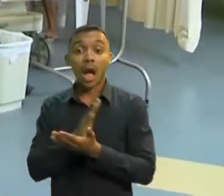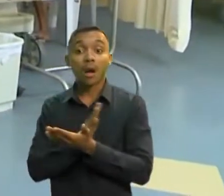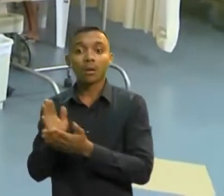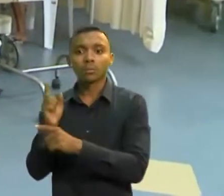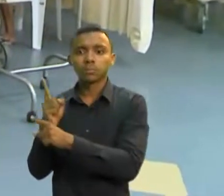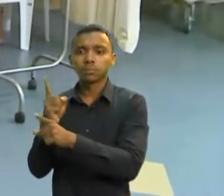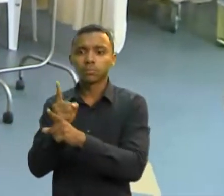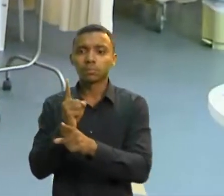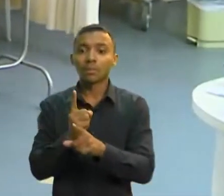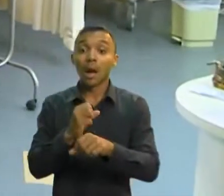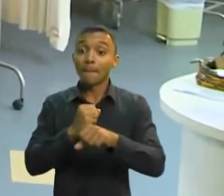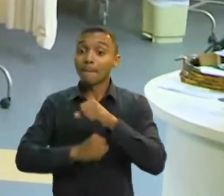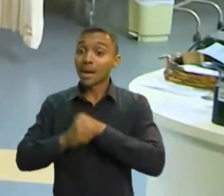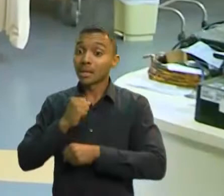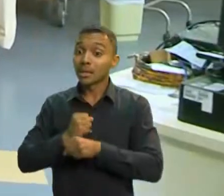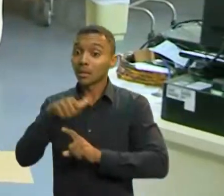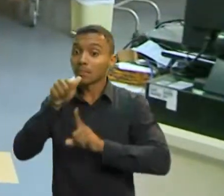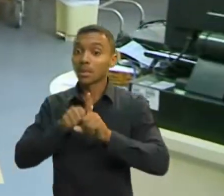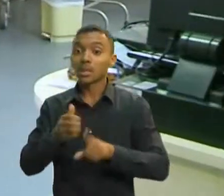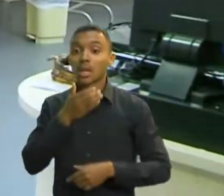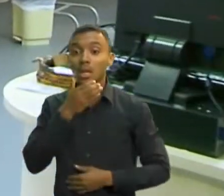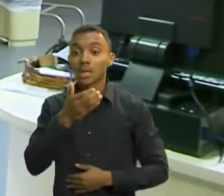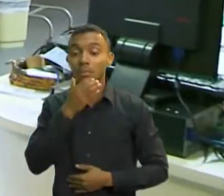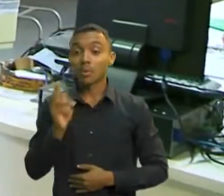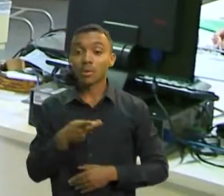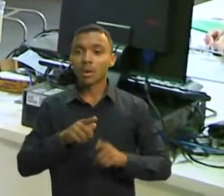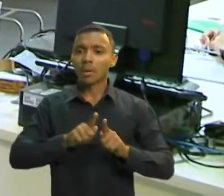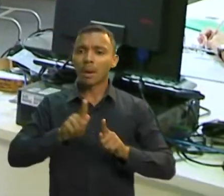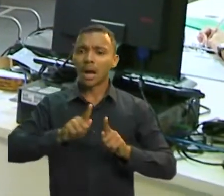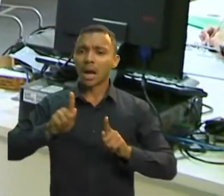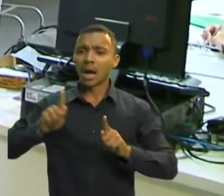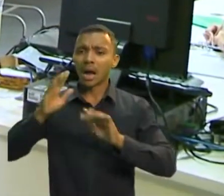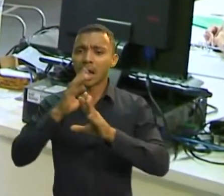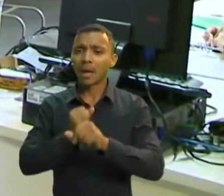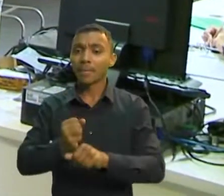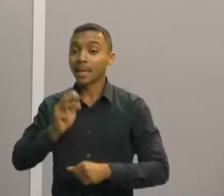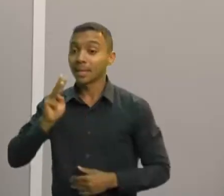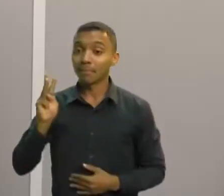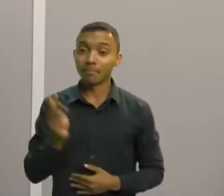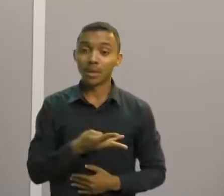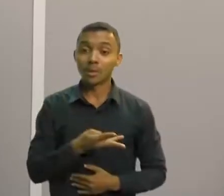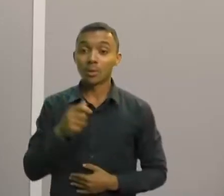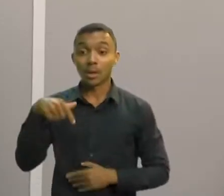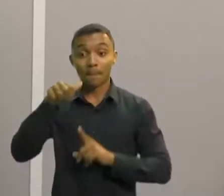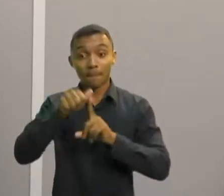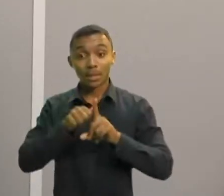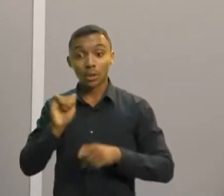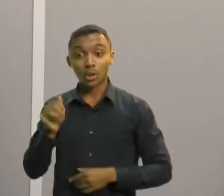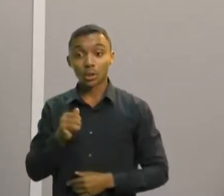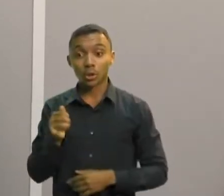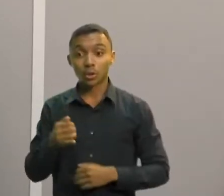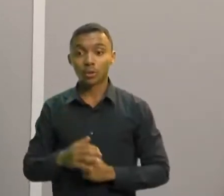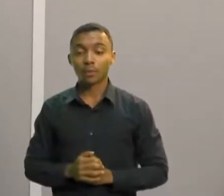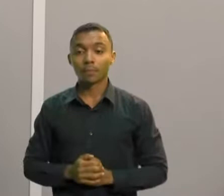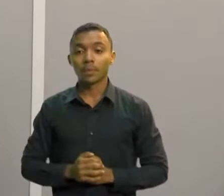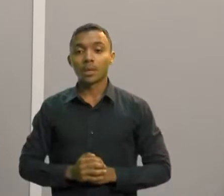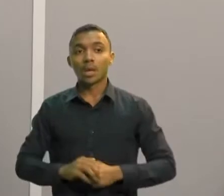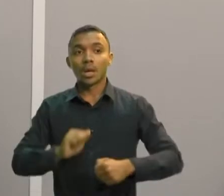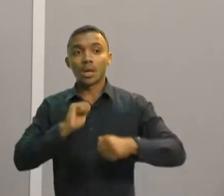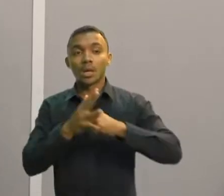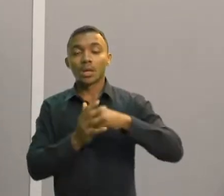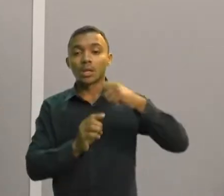dezembro do ano passado, alcançando mais de 3 mil já no início do ano. É uma variante altamente contagiosa,